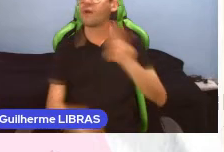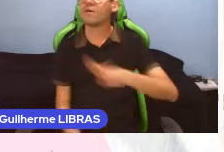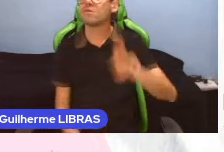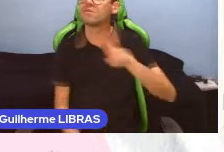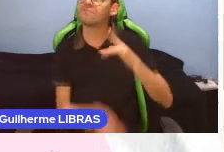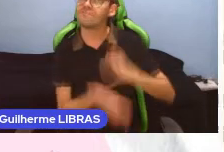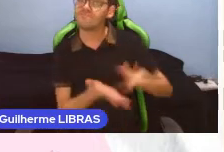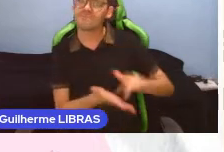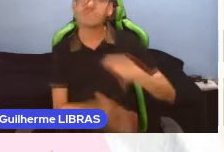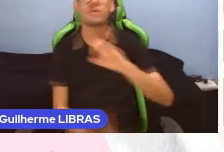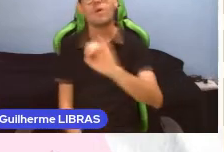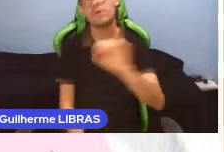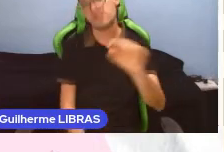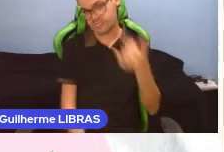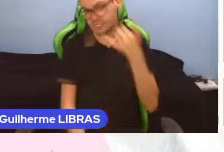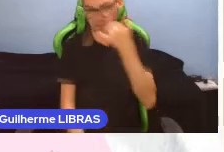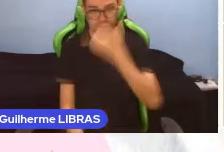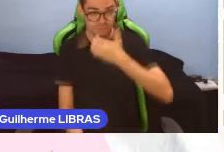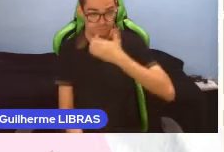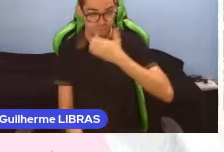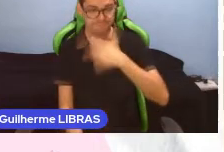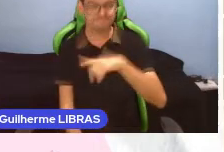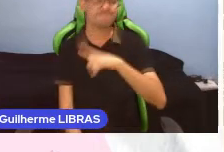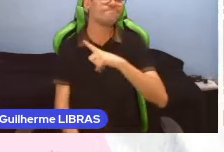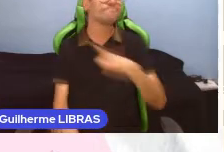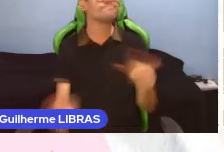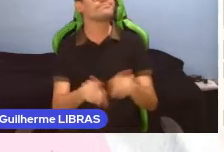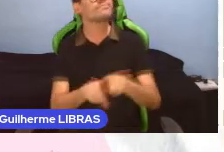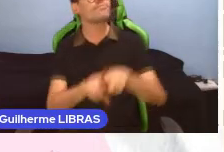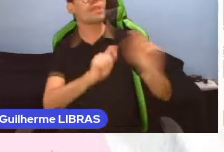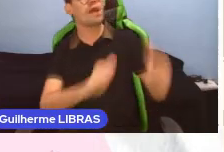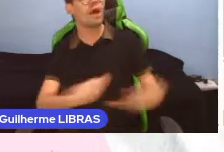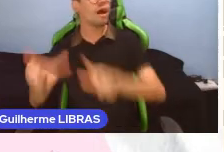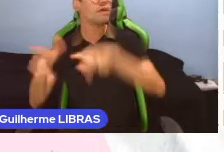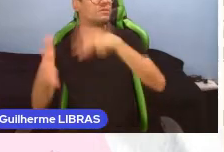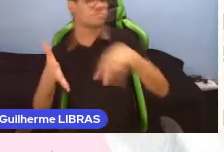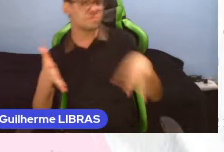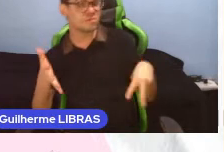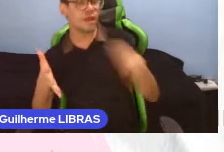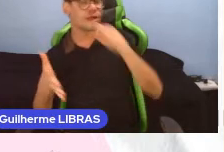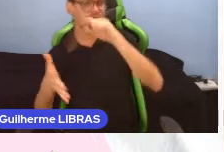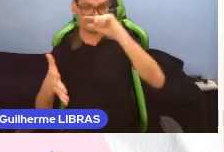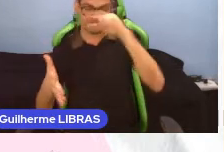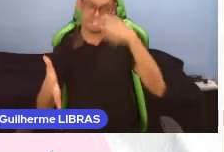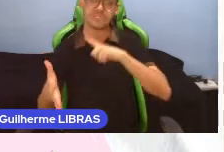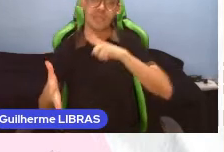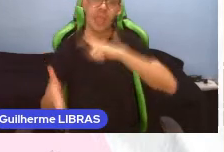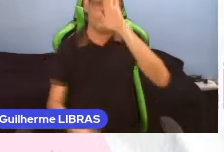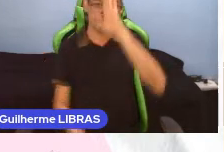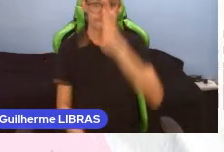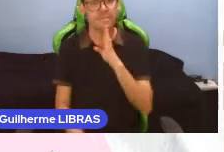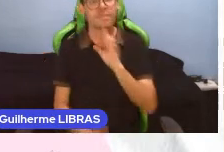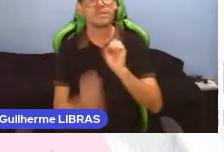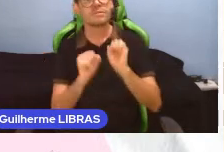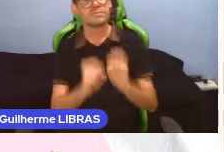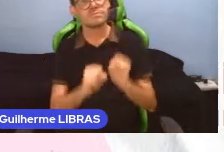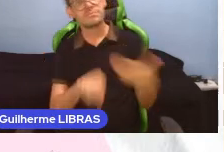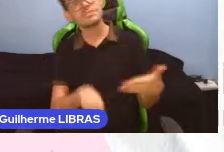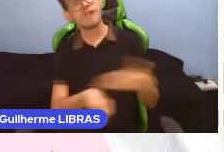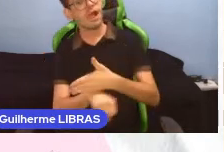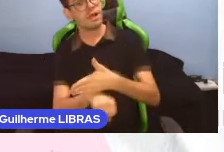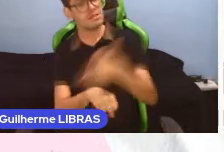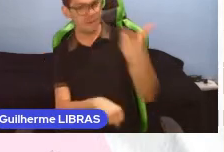iOS. Há leitores de tela de diferentes tipos, inclusive uma versão gratuita, que pode ser baixada em outras